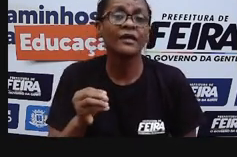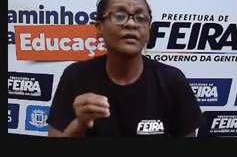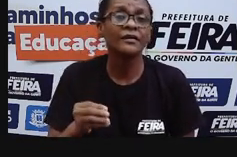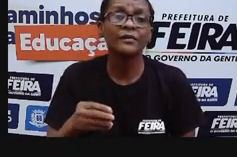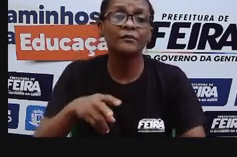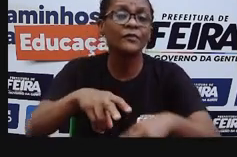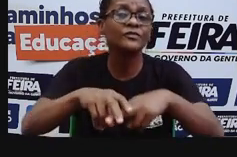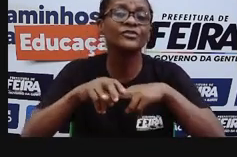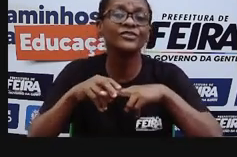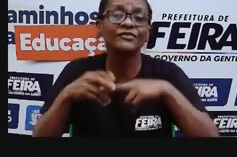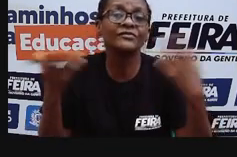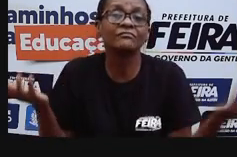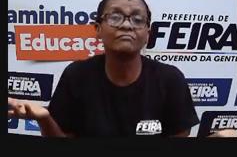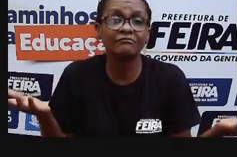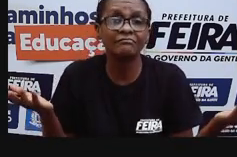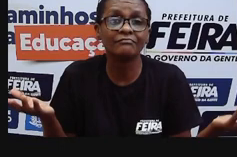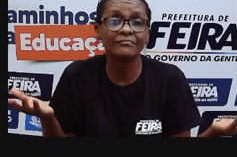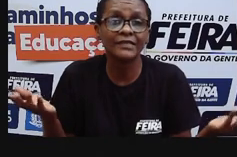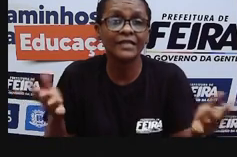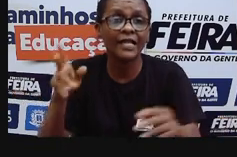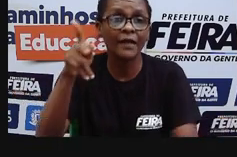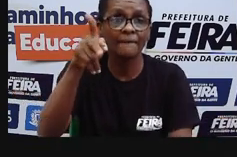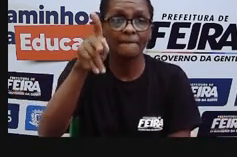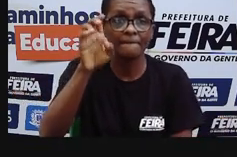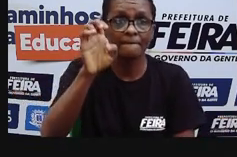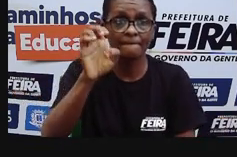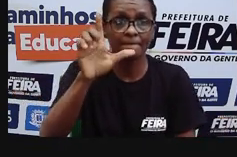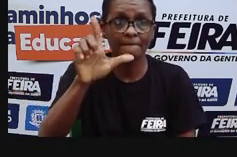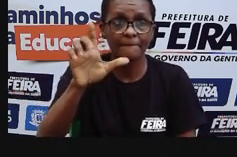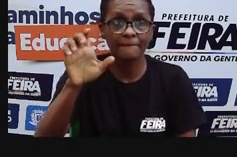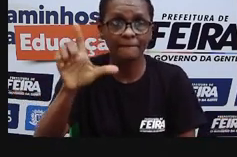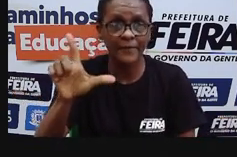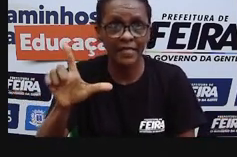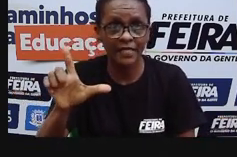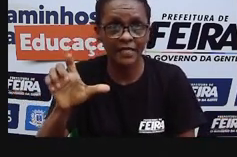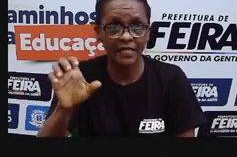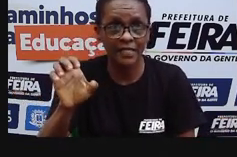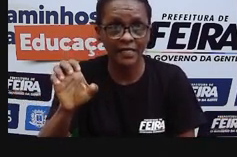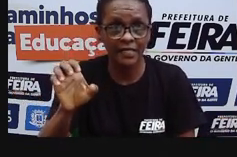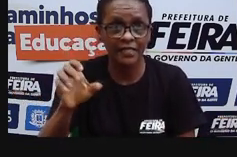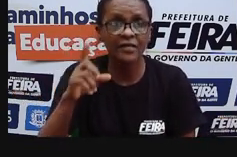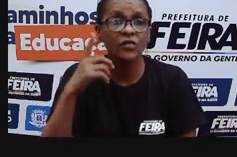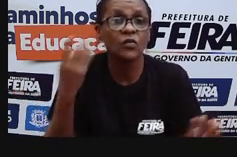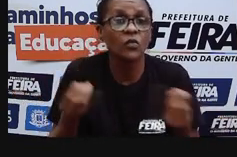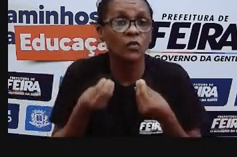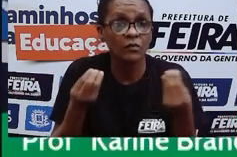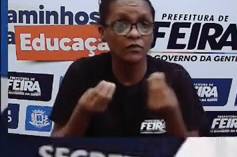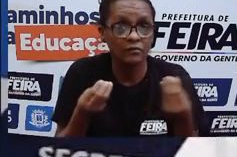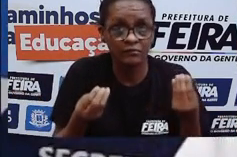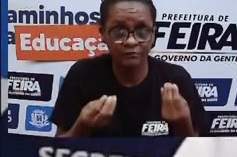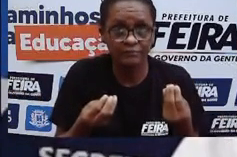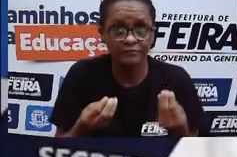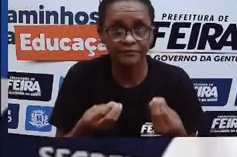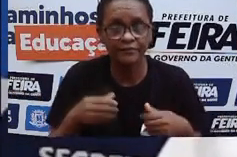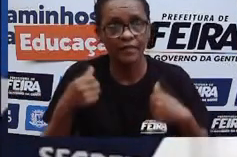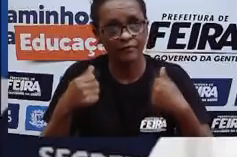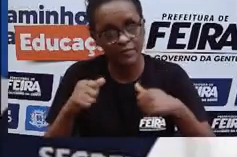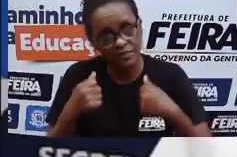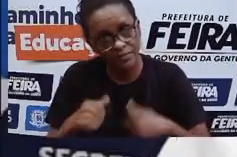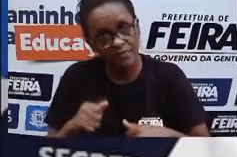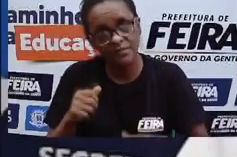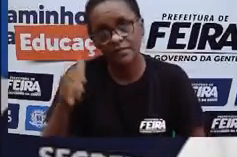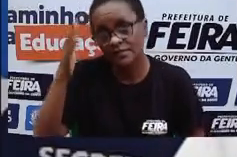Na prática, como o microscópio funciona, certo? Para que isso, Pró? Para que vocês possam